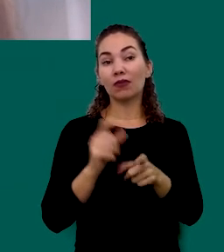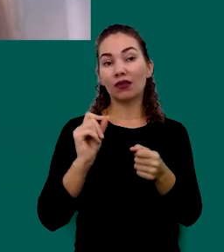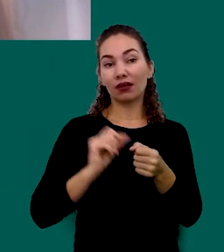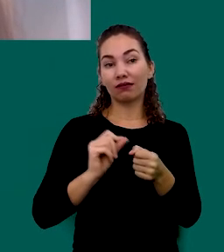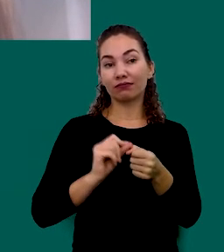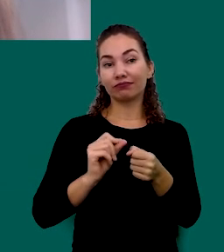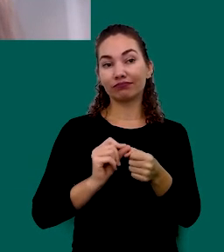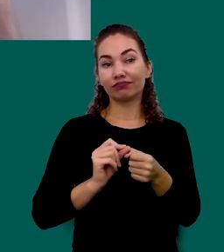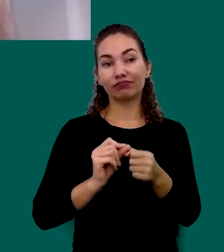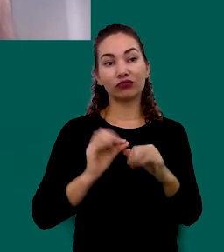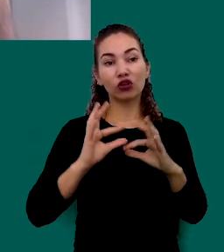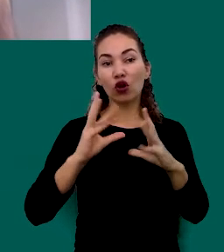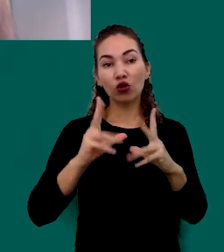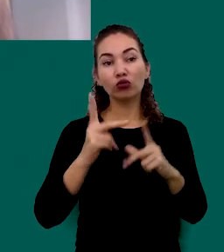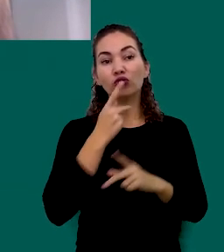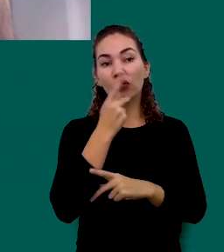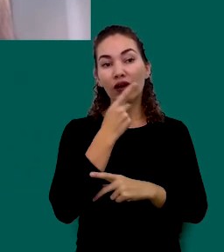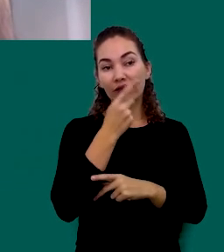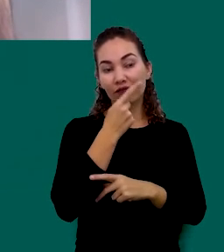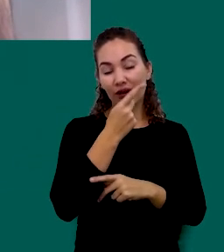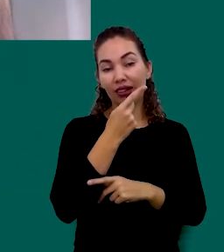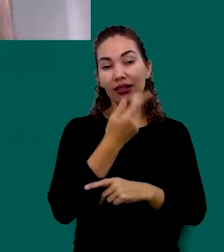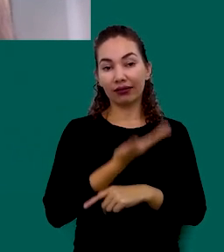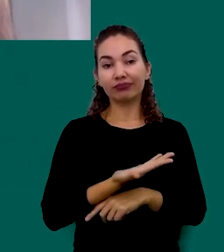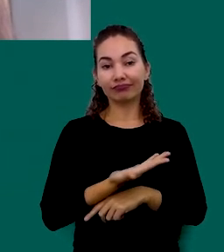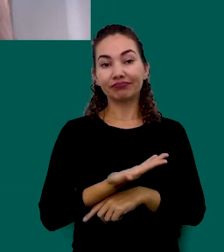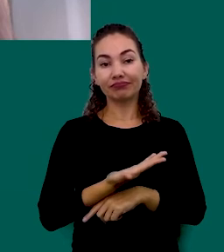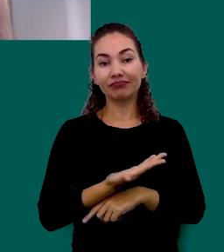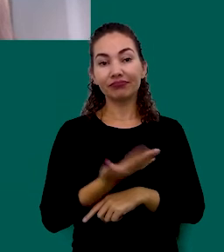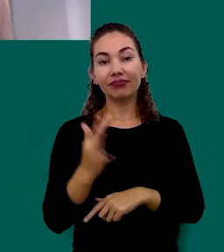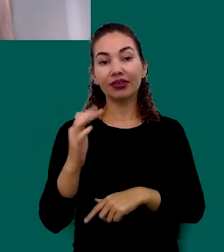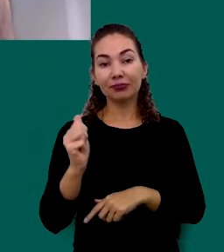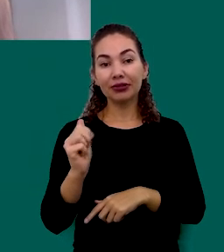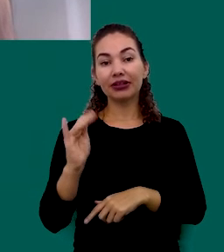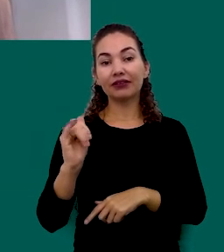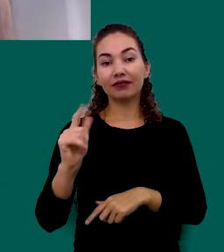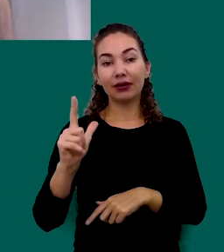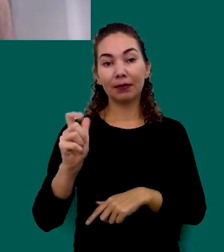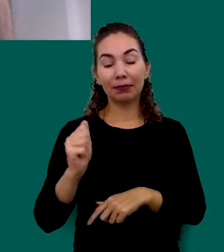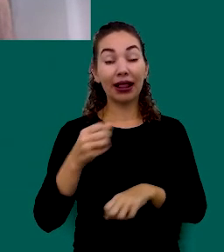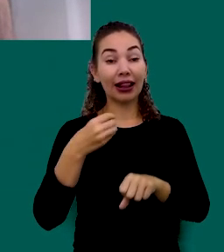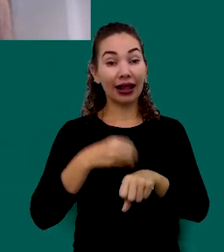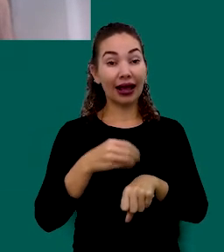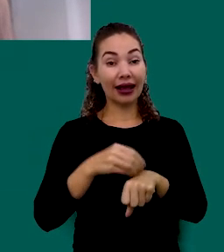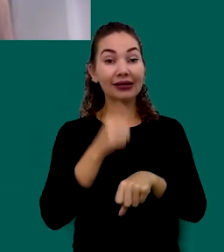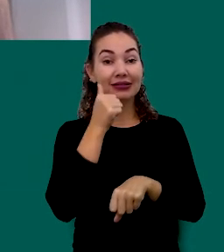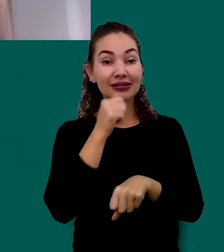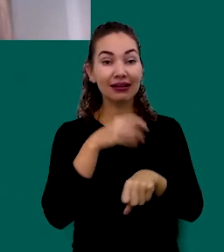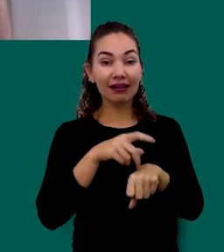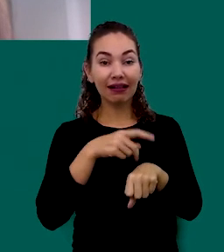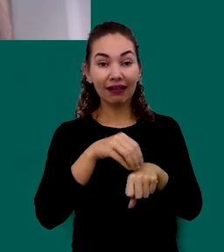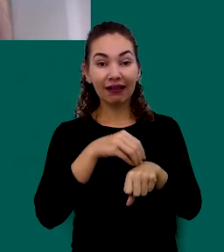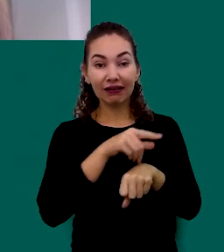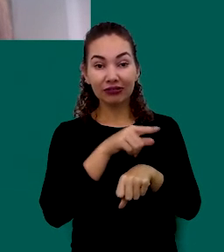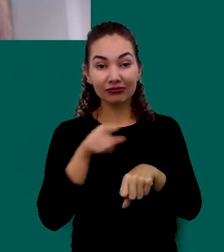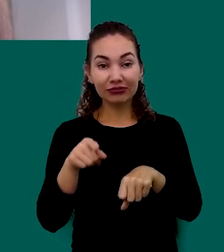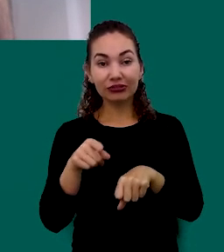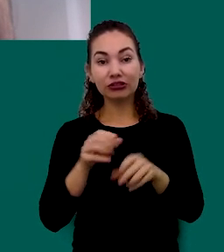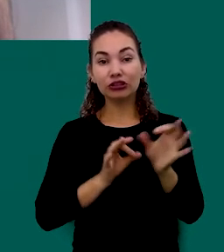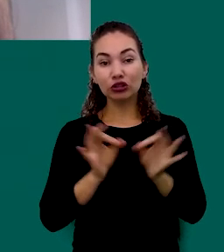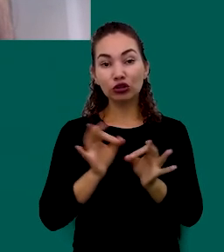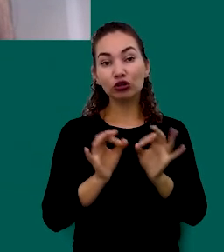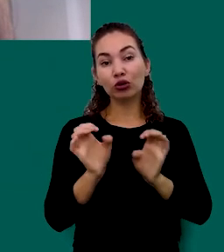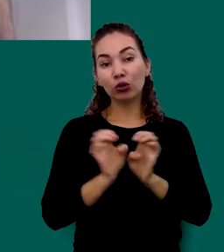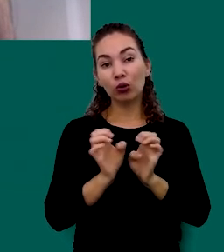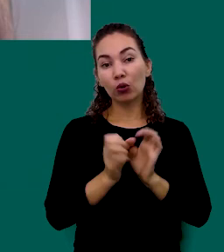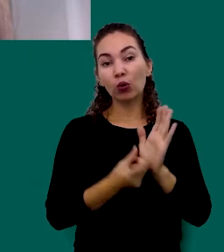Essa Tudo Que Foi Comentado Pela Fabiela As Dicas Que Ela Trouxe Para Estruturar E Organizar